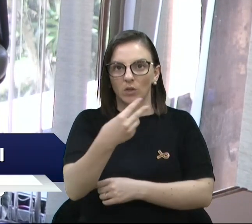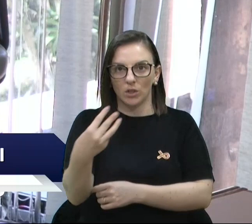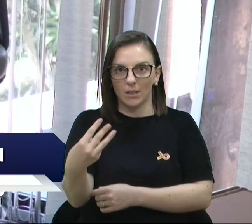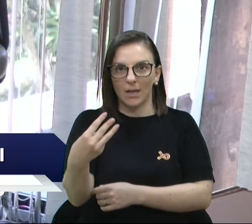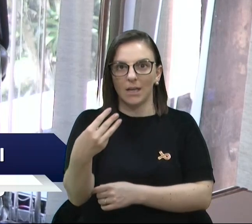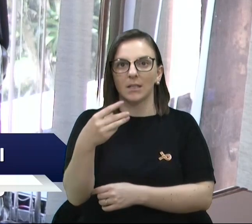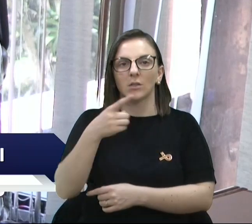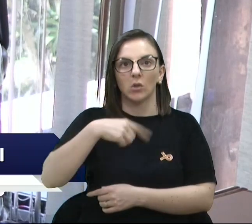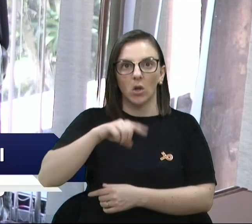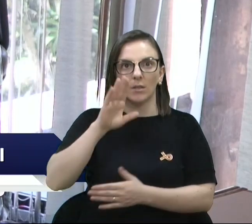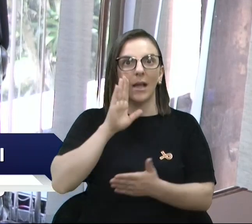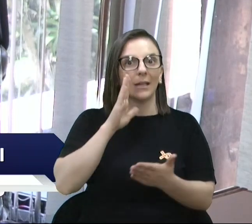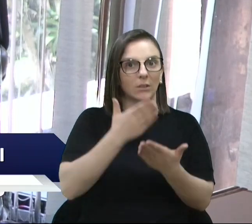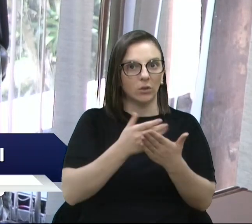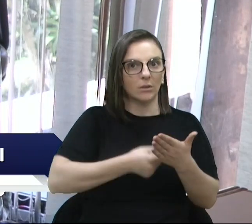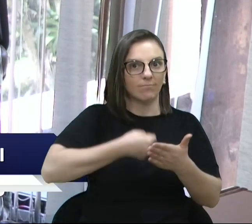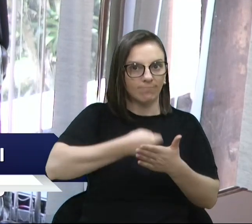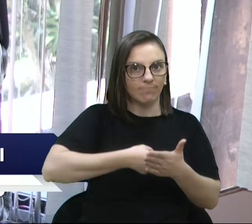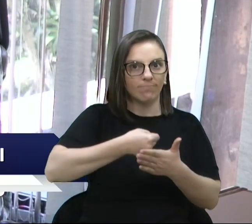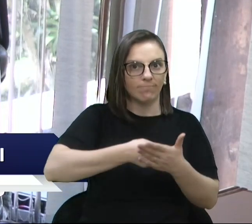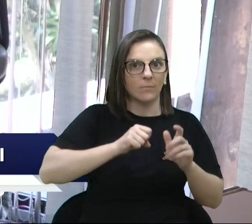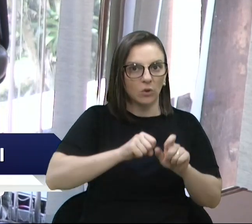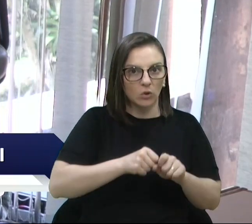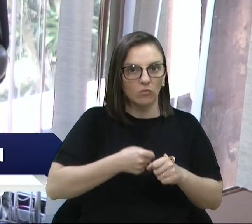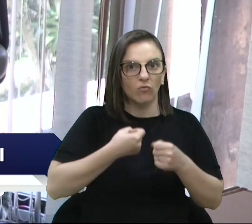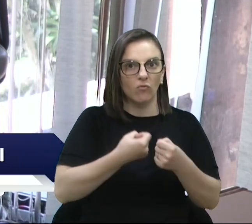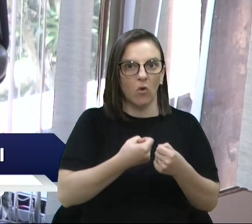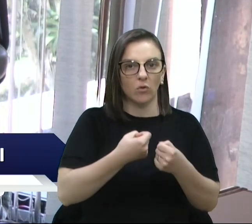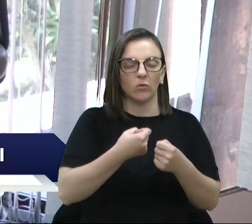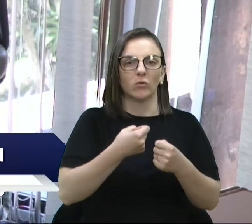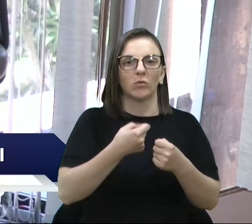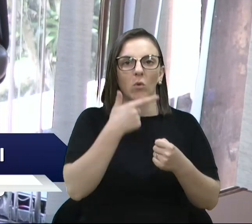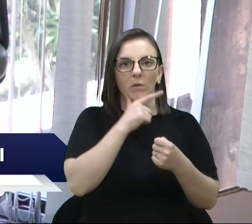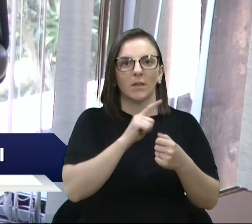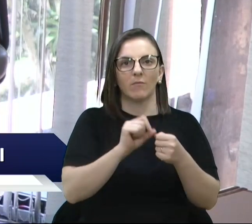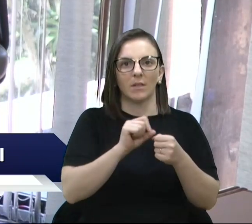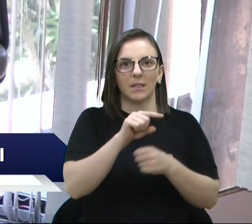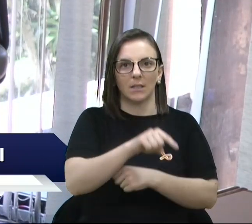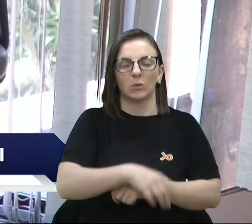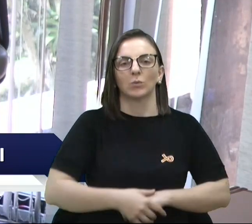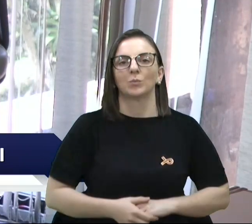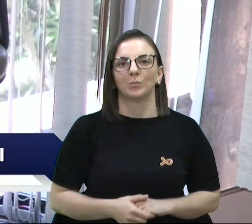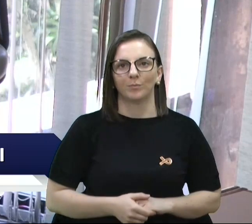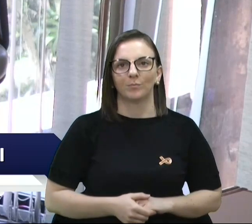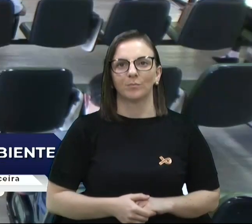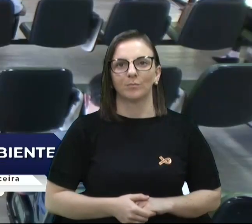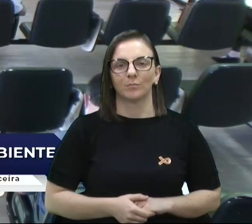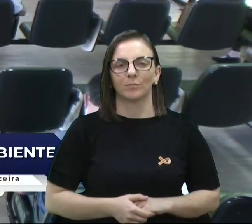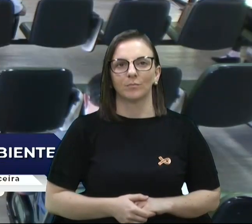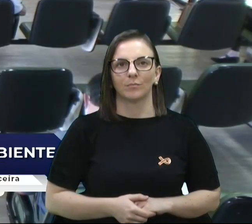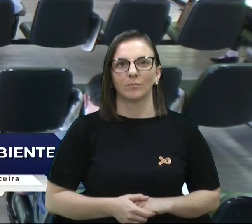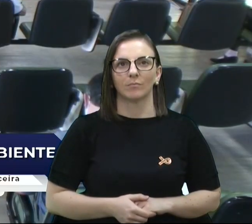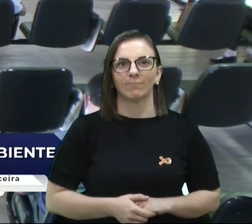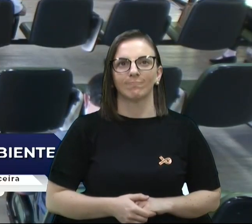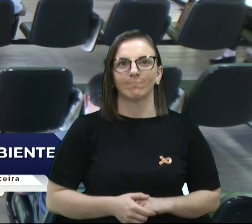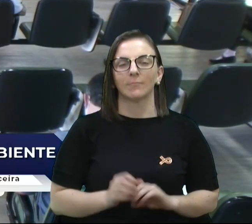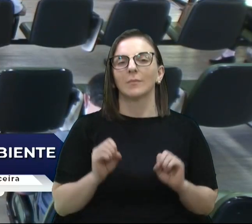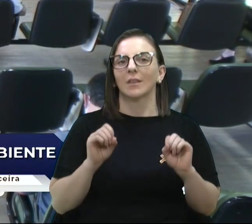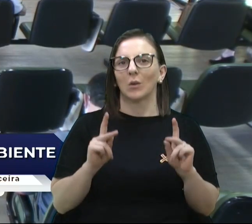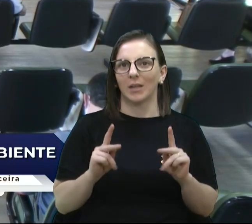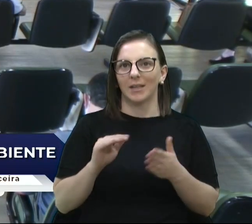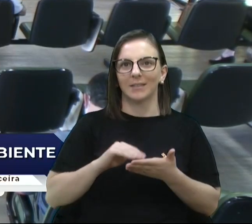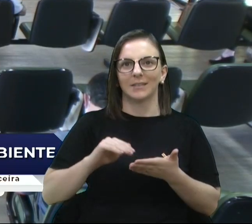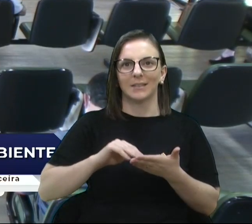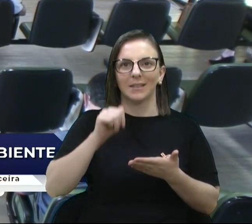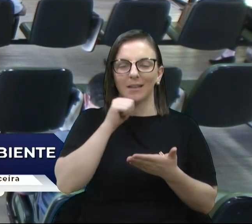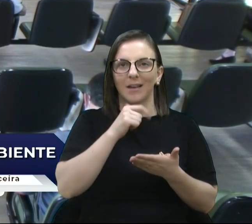acredita e estamos buscando todos os meios necessários para isso. E é isso, secretário, acho que não tem mais nenhum